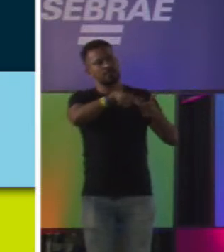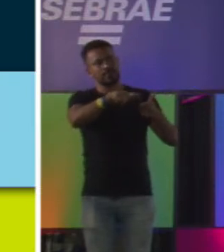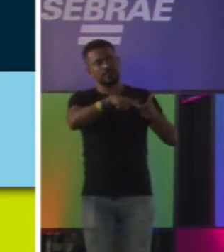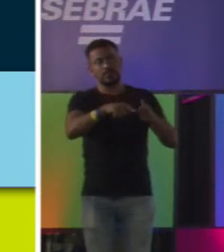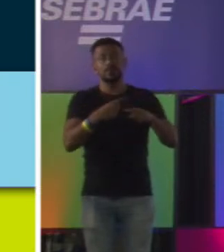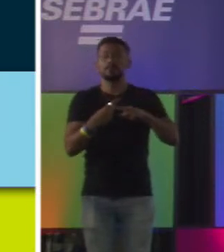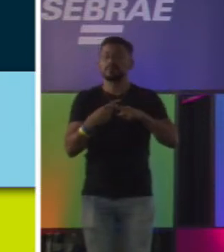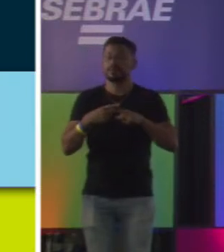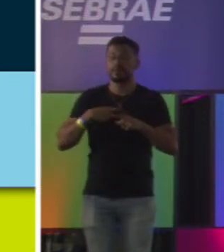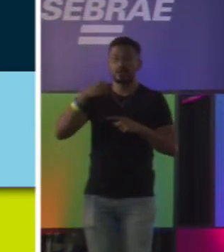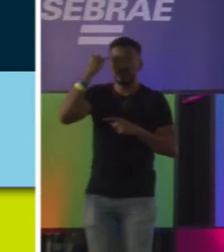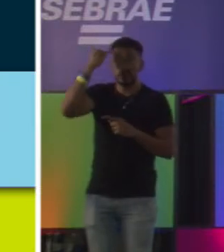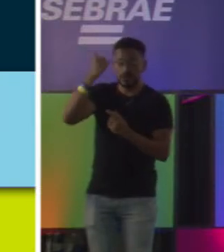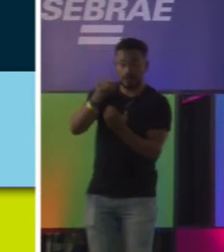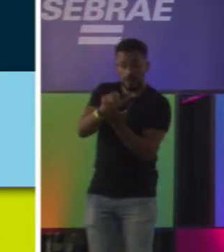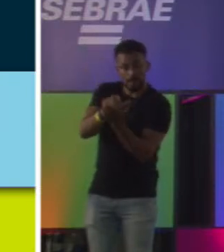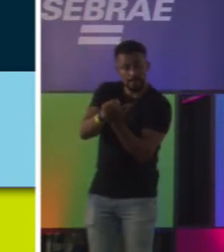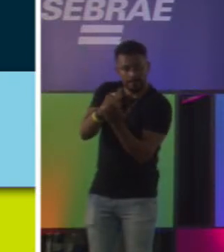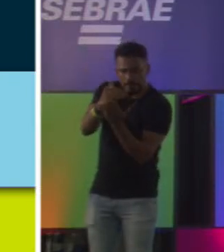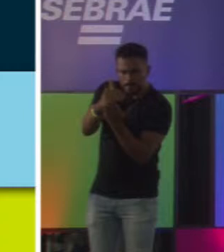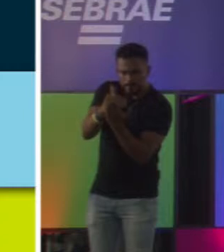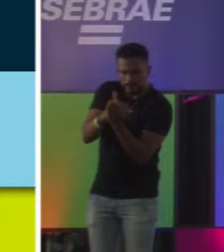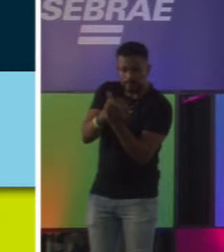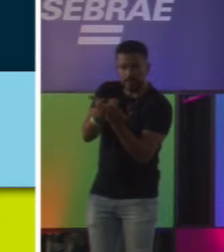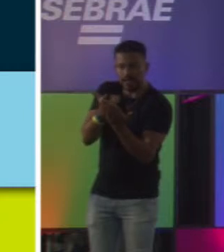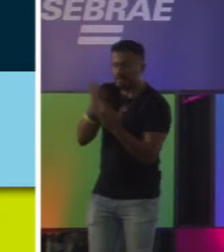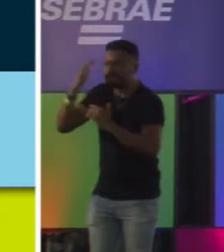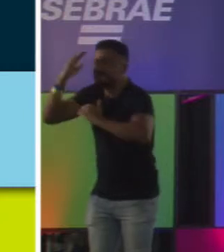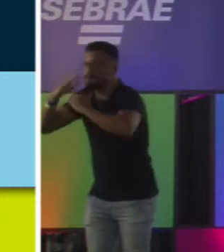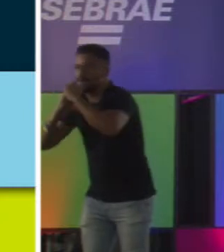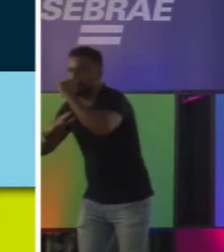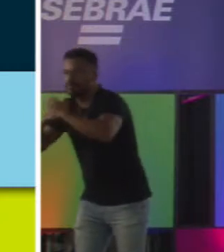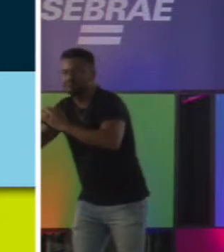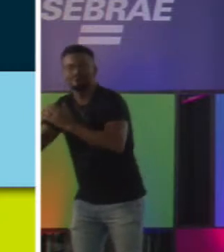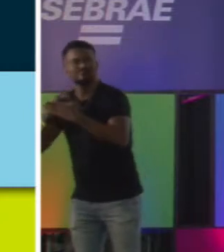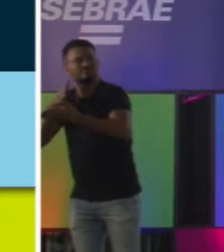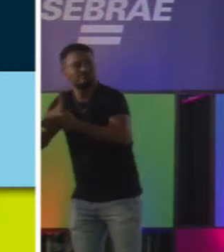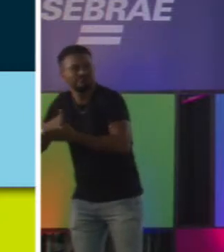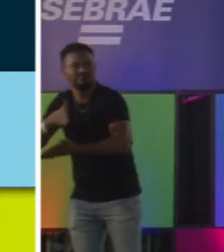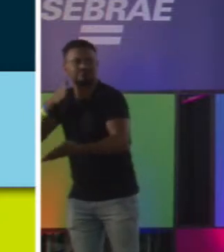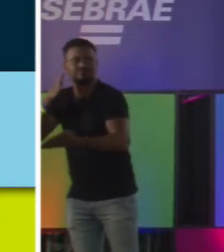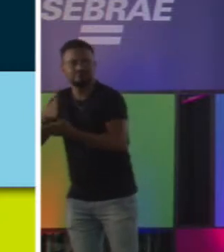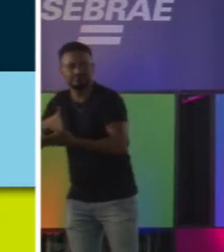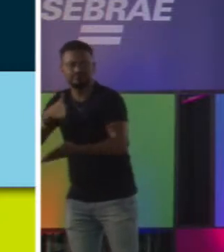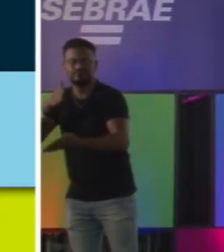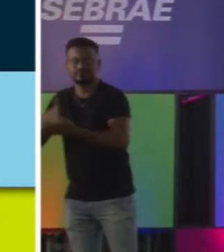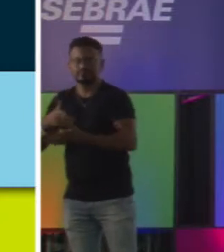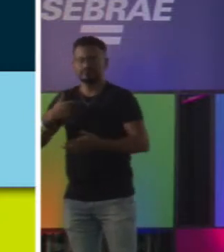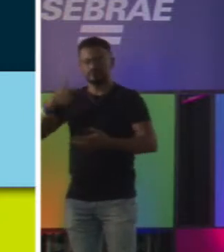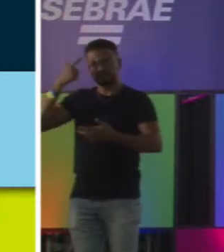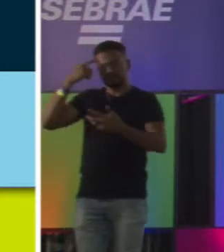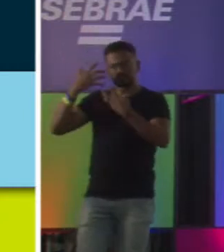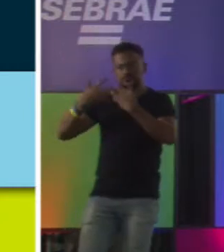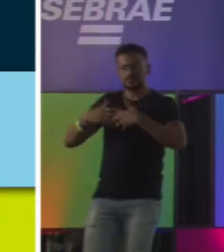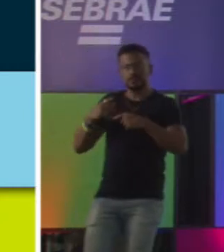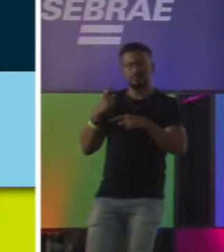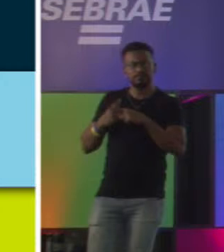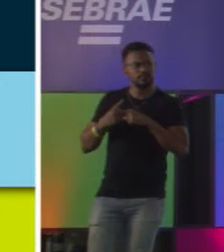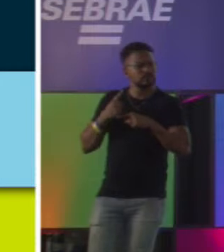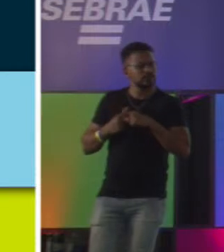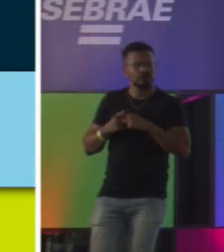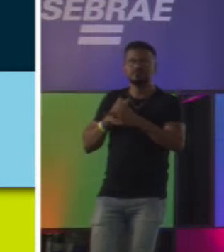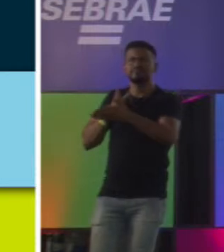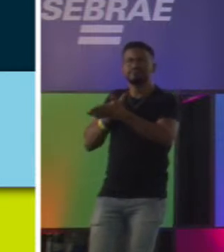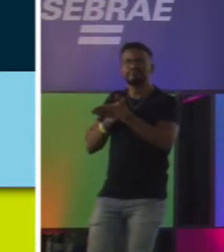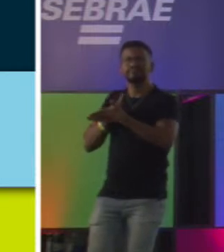a ideia do papel, e na hora de encontrar caminhos para fazer as coisas acontecerem. Eu comecei a me perguntar o porquê. Por